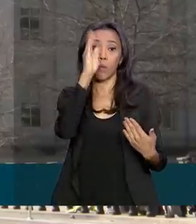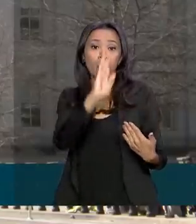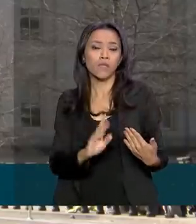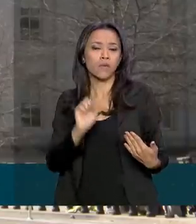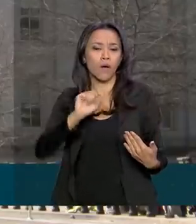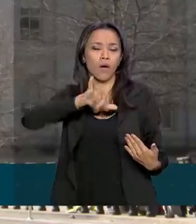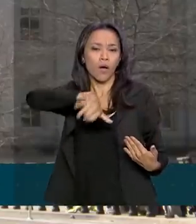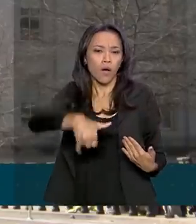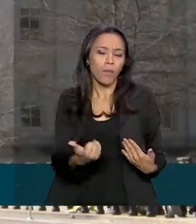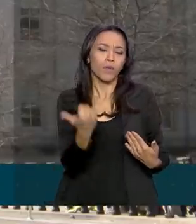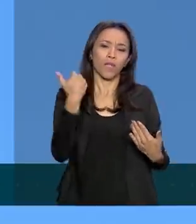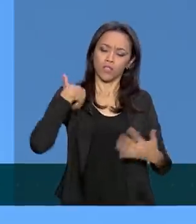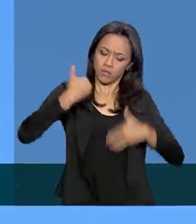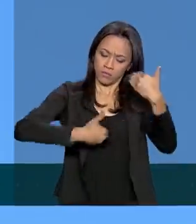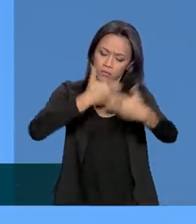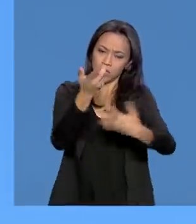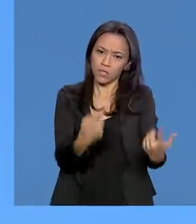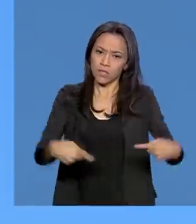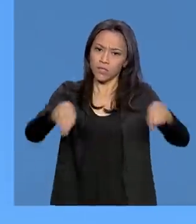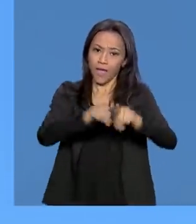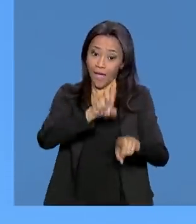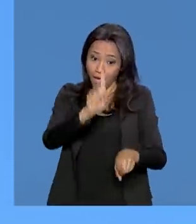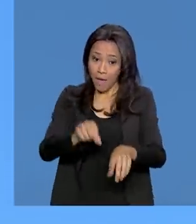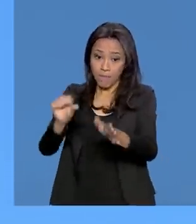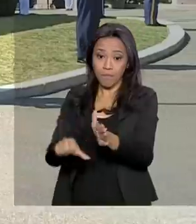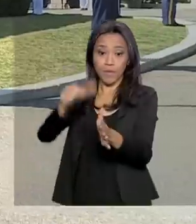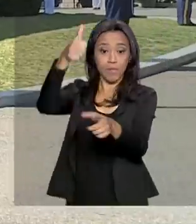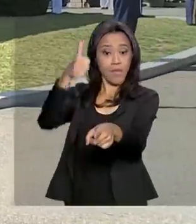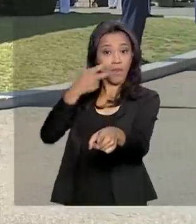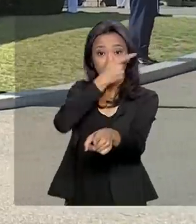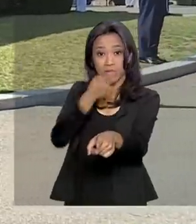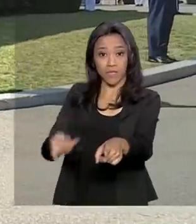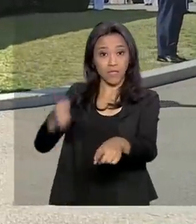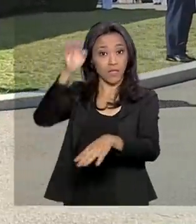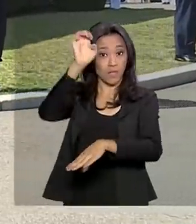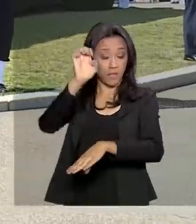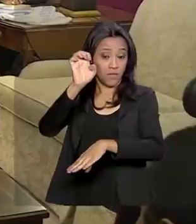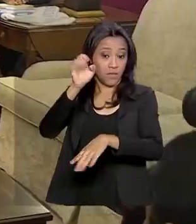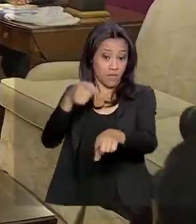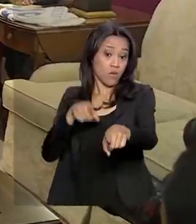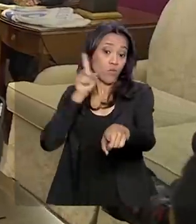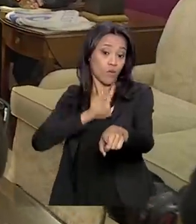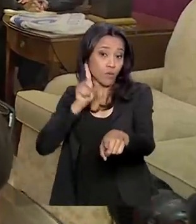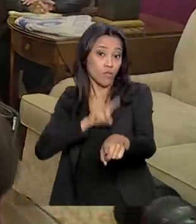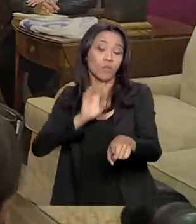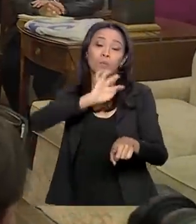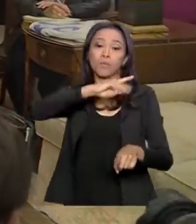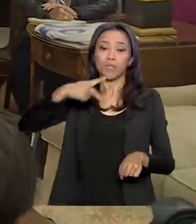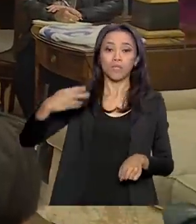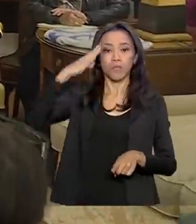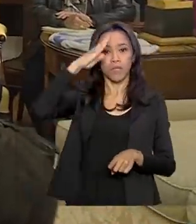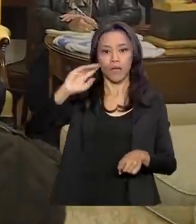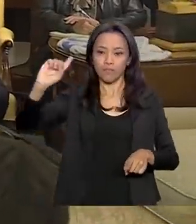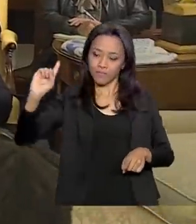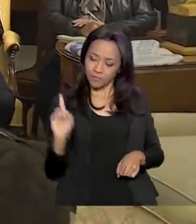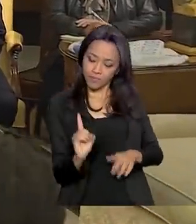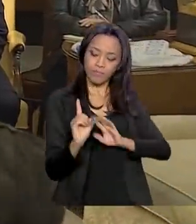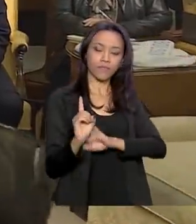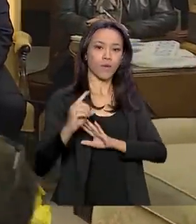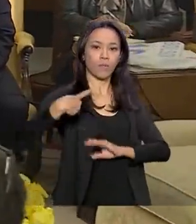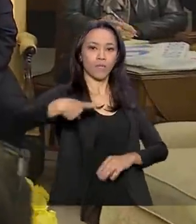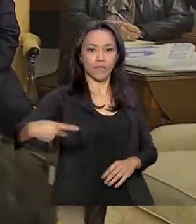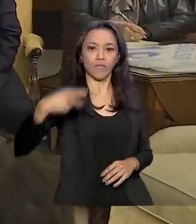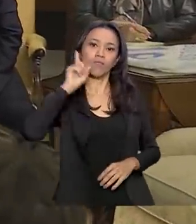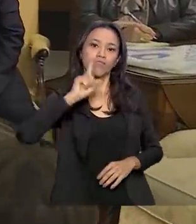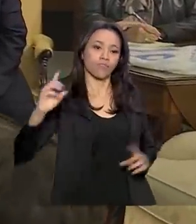de parcerias. Foi assim na primeira visita oficial aos Estados Unidos, quando o presidente brasileiro foi recebido pelo colega americano